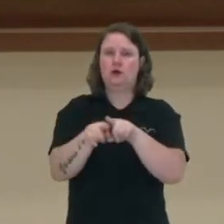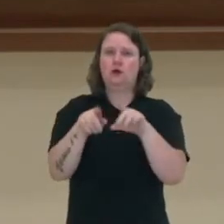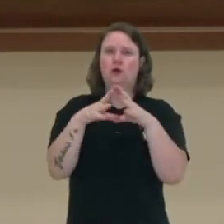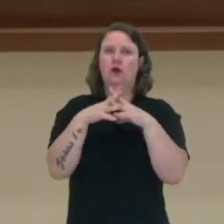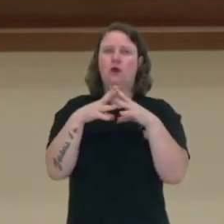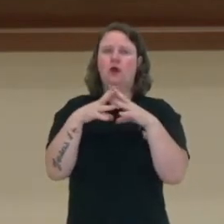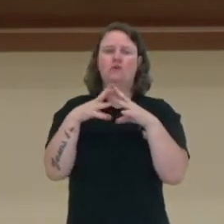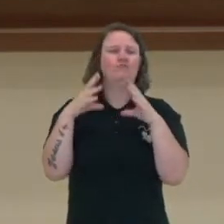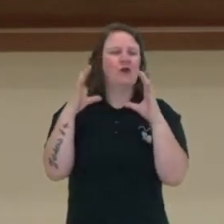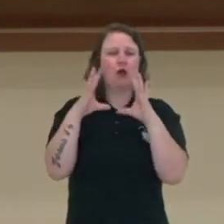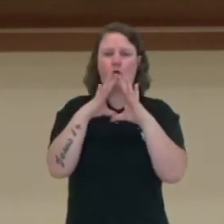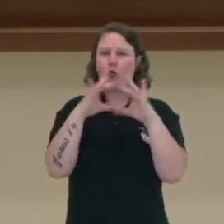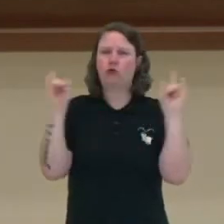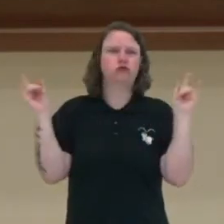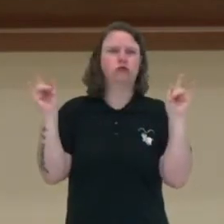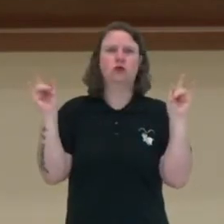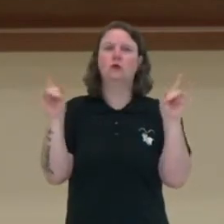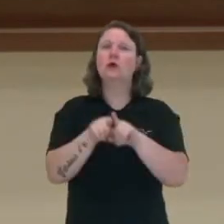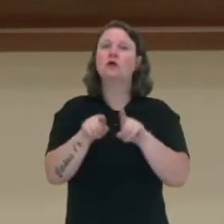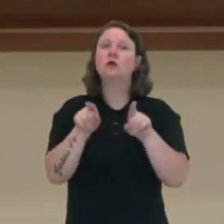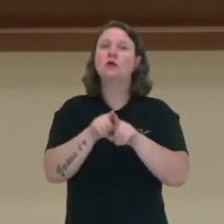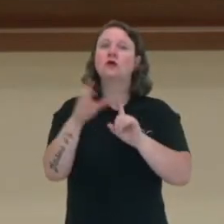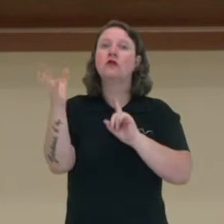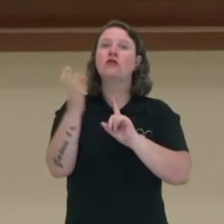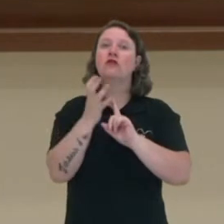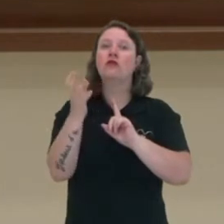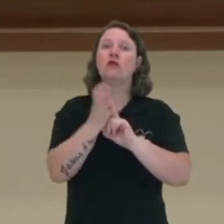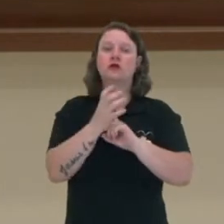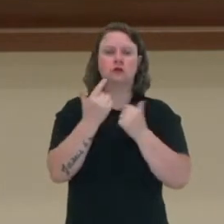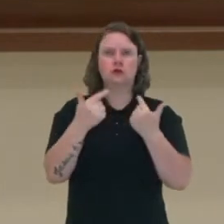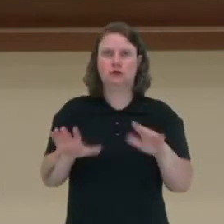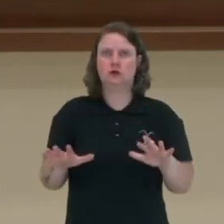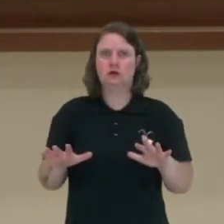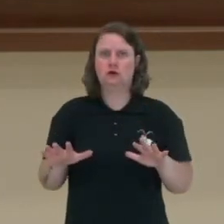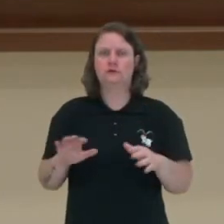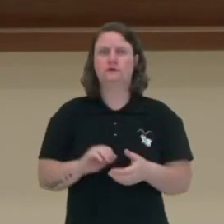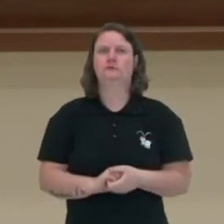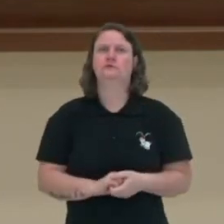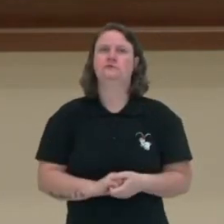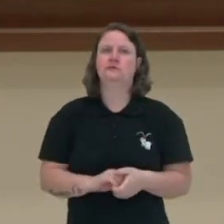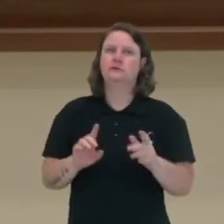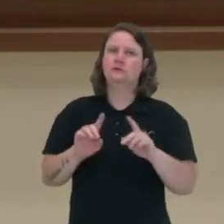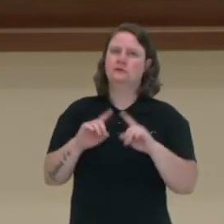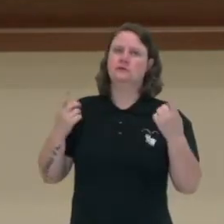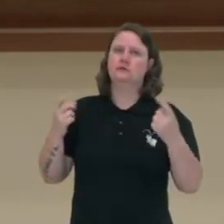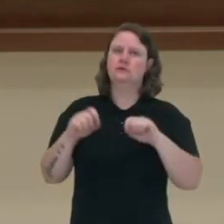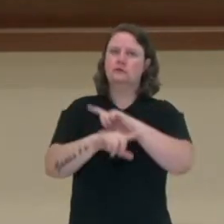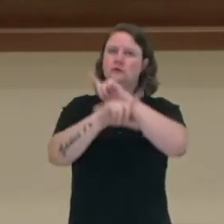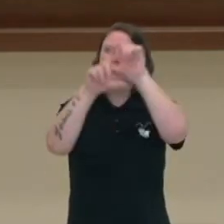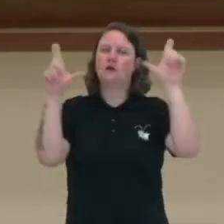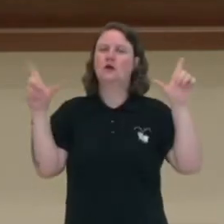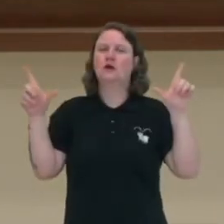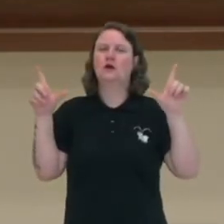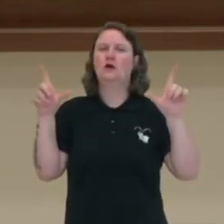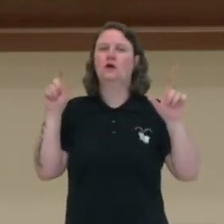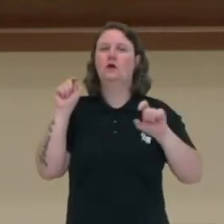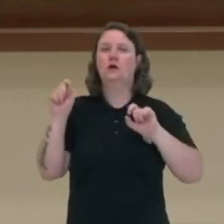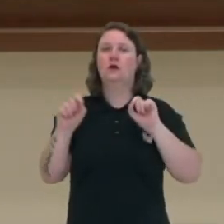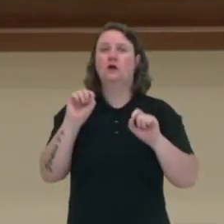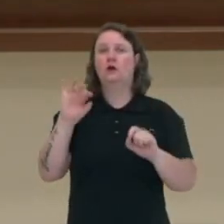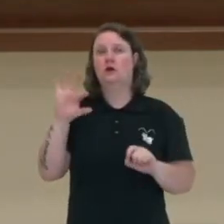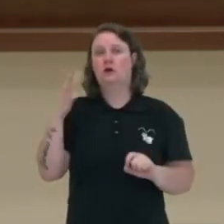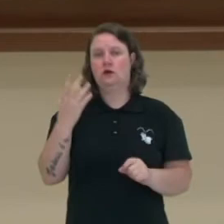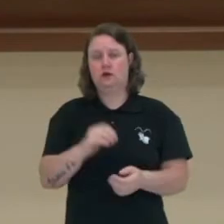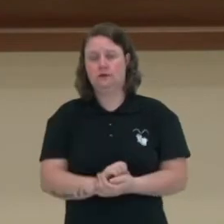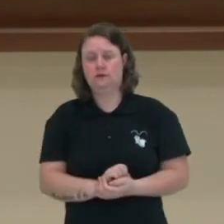influência da União Soviética nesta nova implementação. Só que, logicamente, a situação do novo se